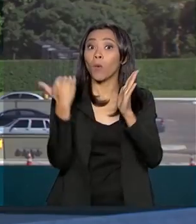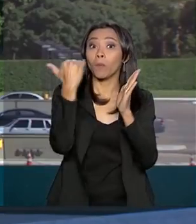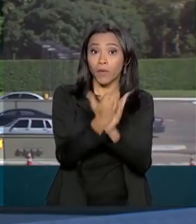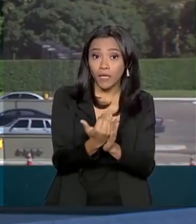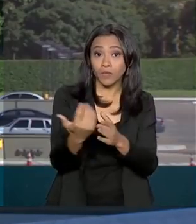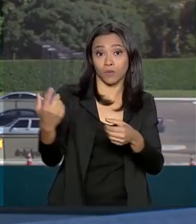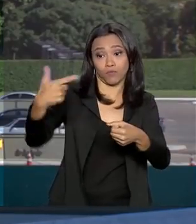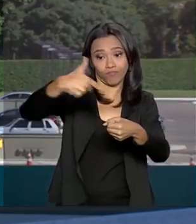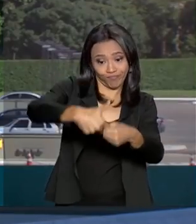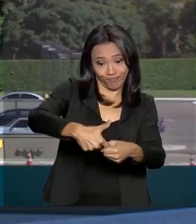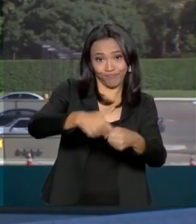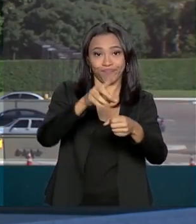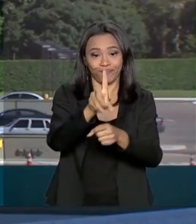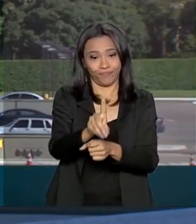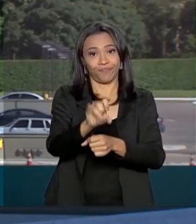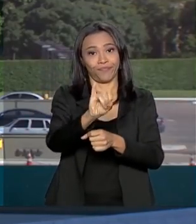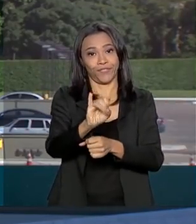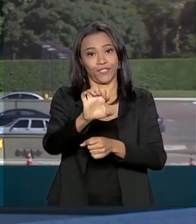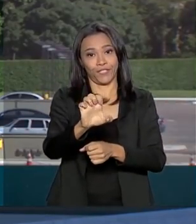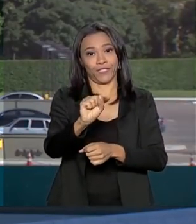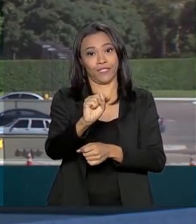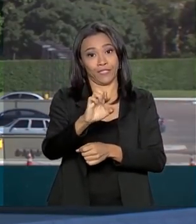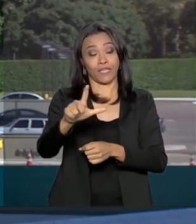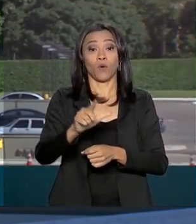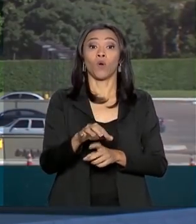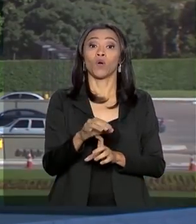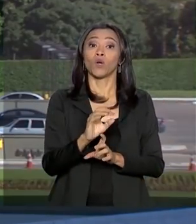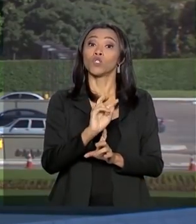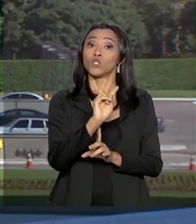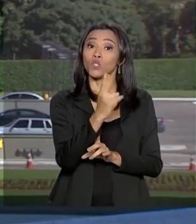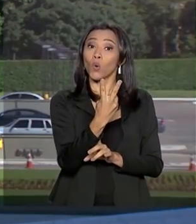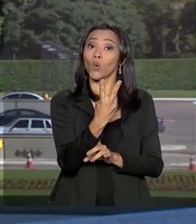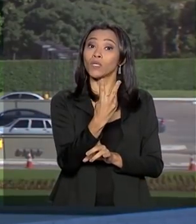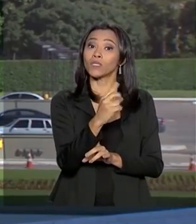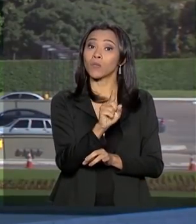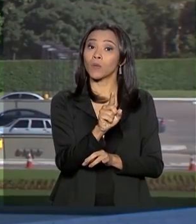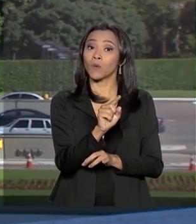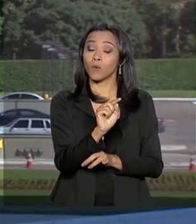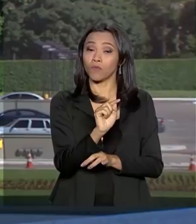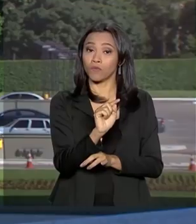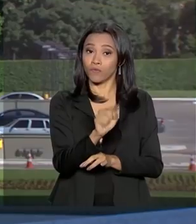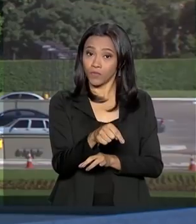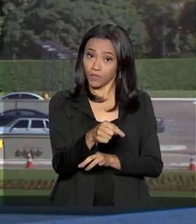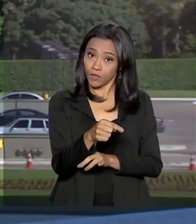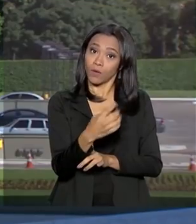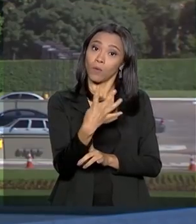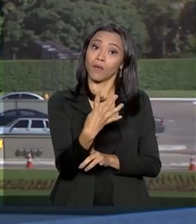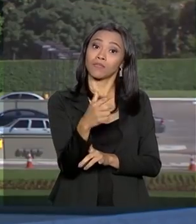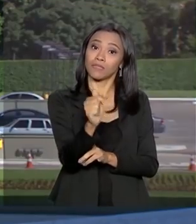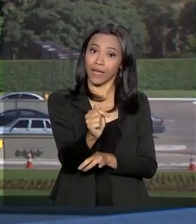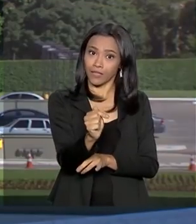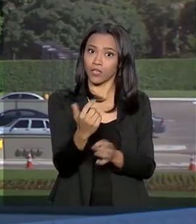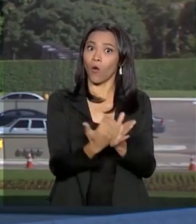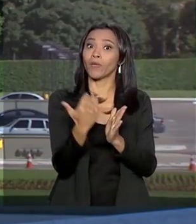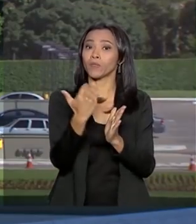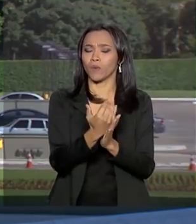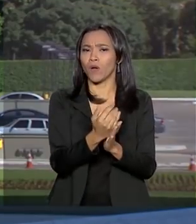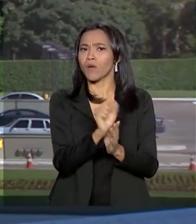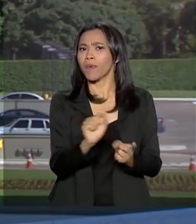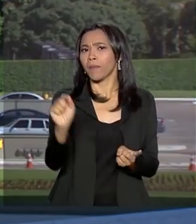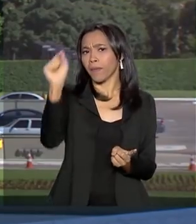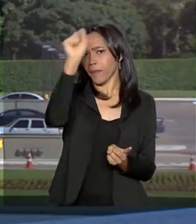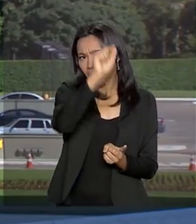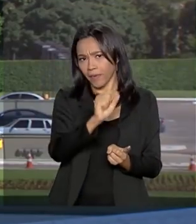o litro do diesel passa a custar R$,247 nas distribuidoras de todo o país a